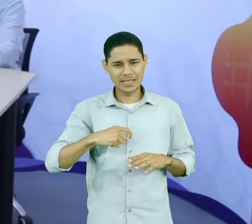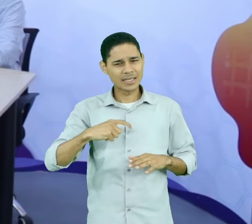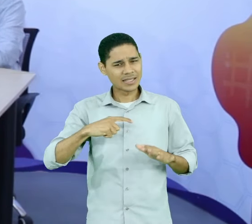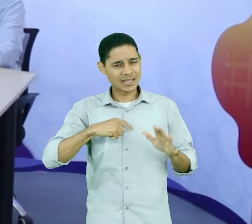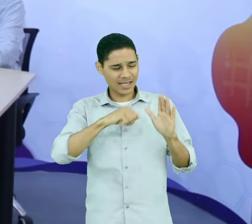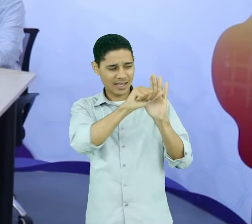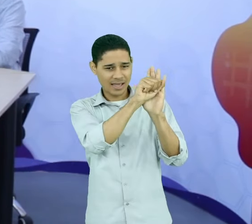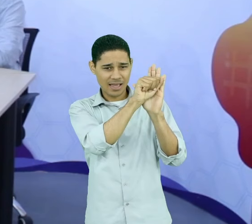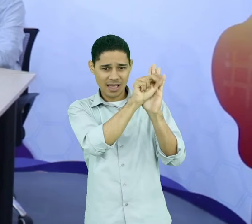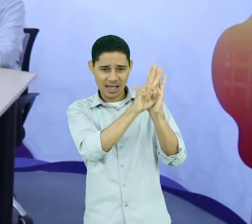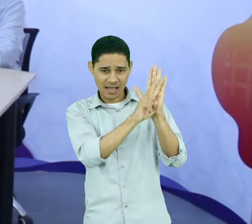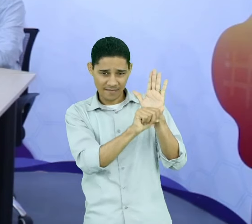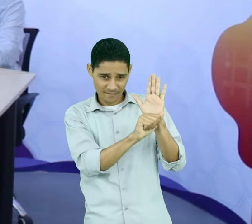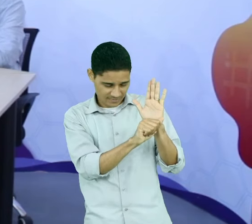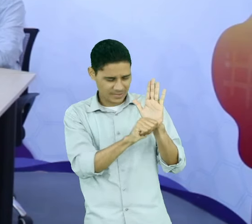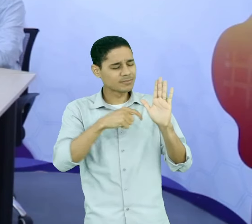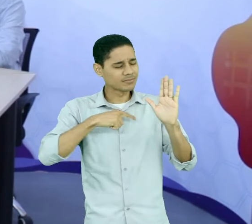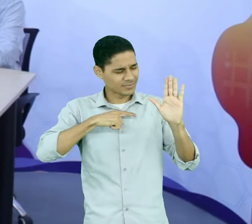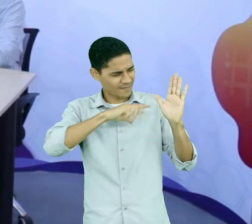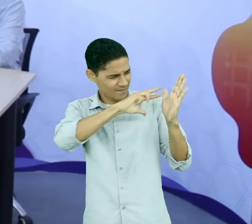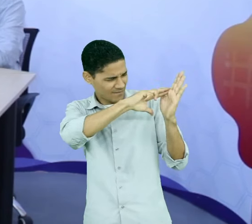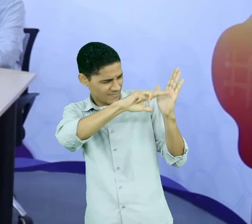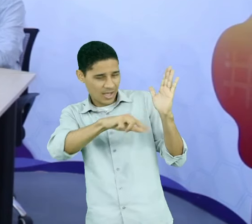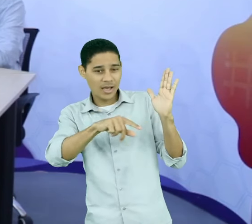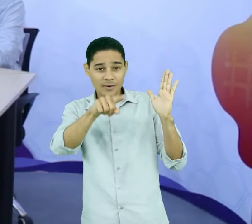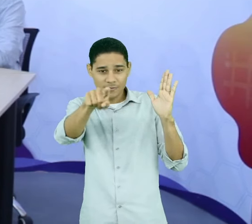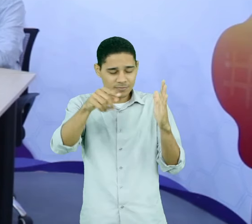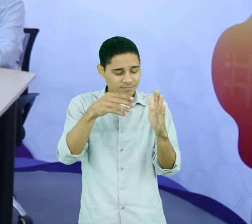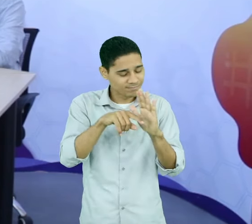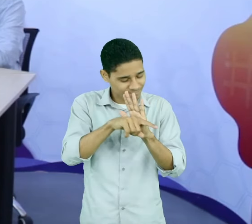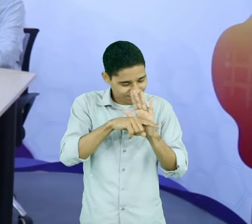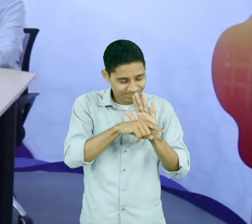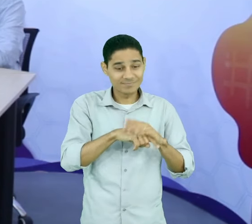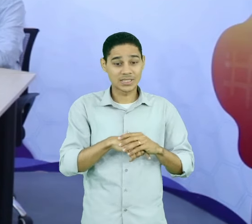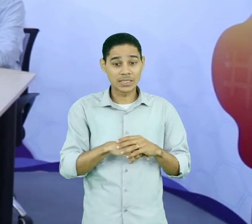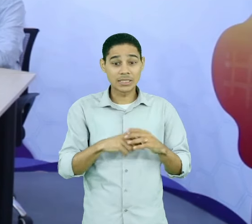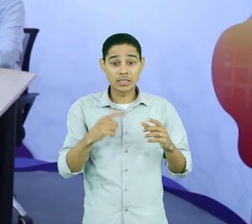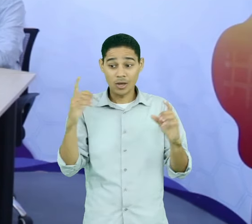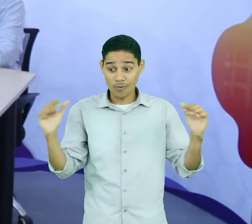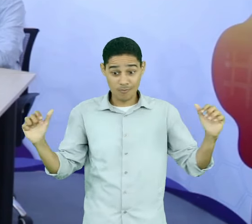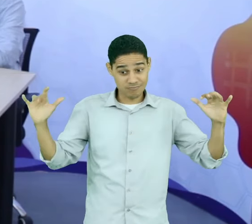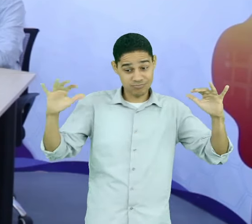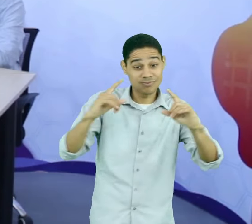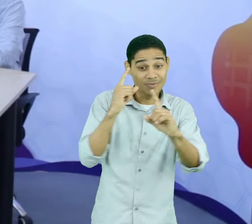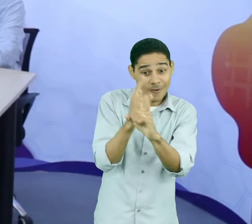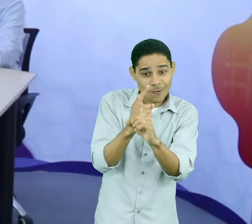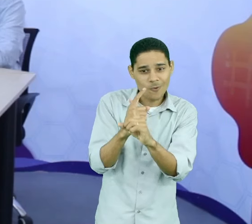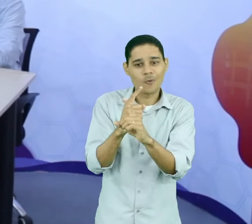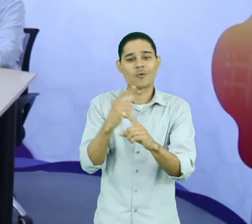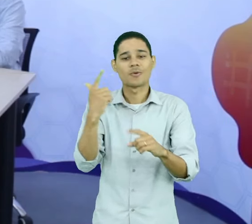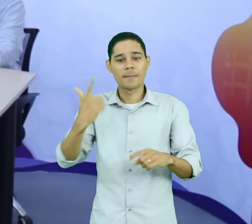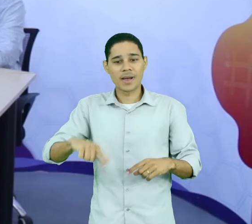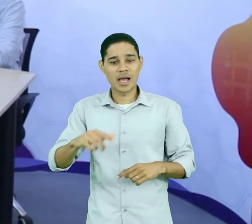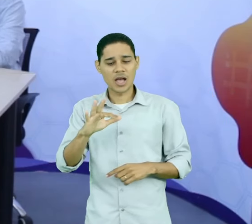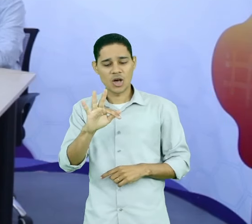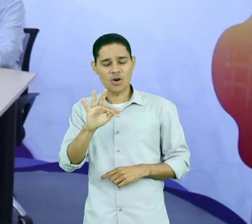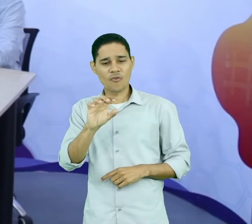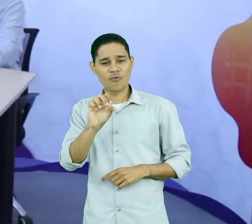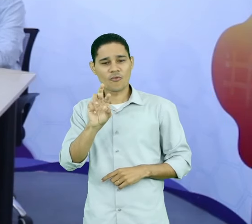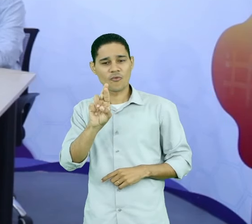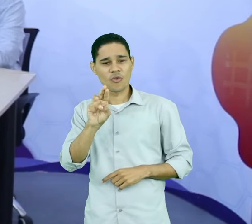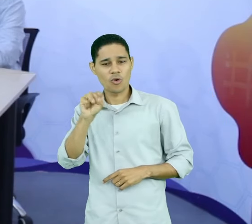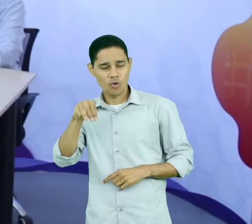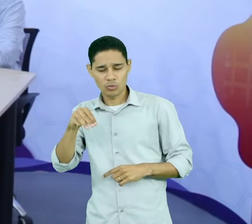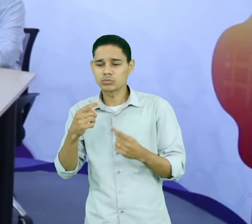AVA. Não deixem de participar dos encontros, dos fóruns, tirar dúvidas e não